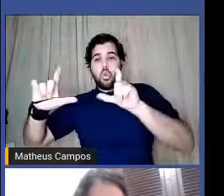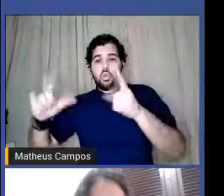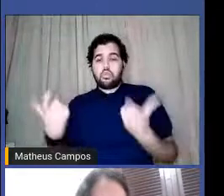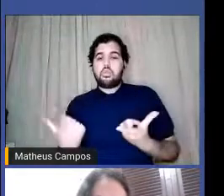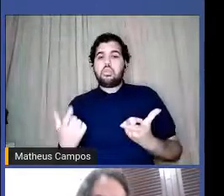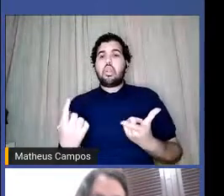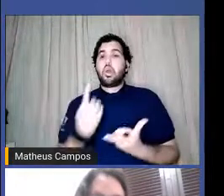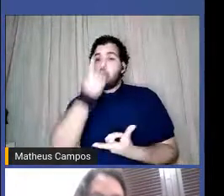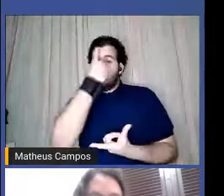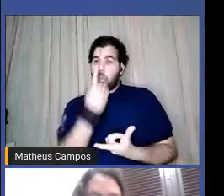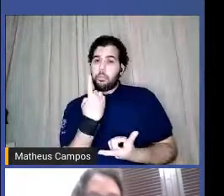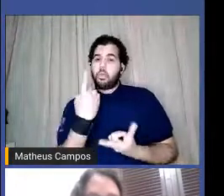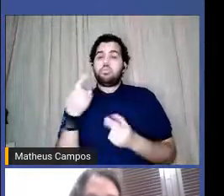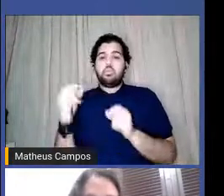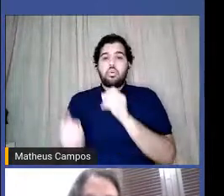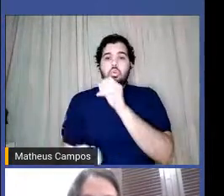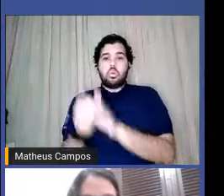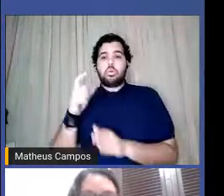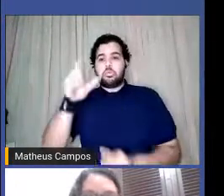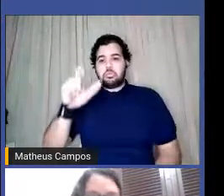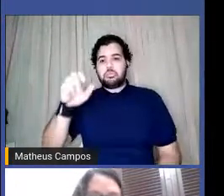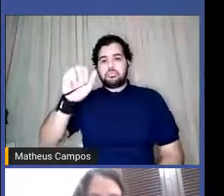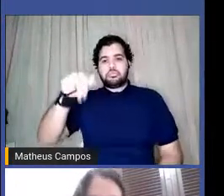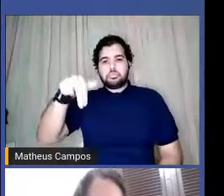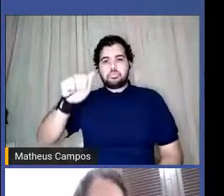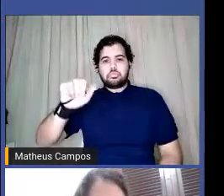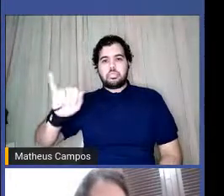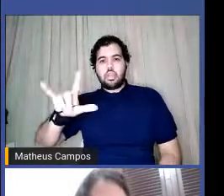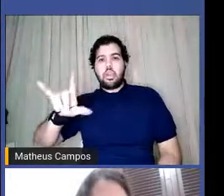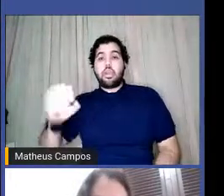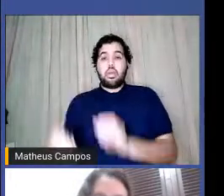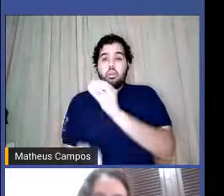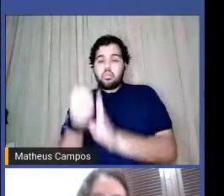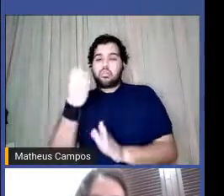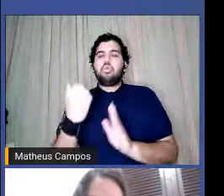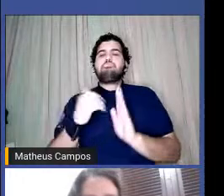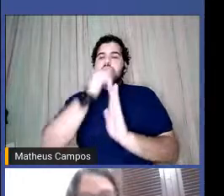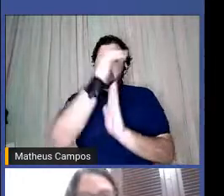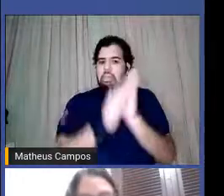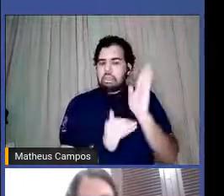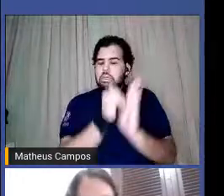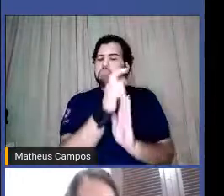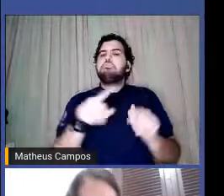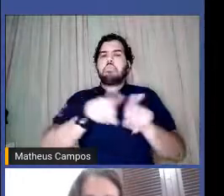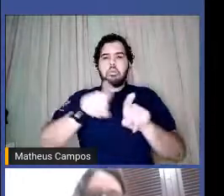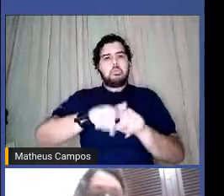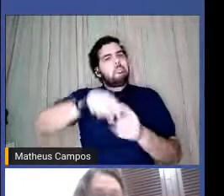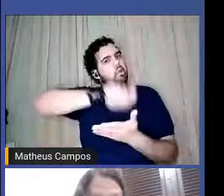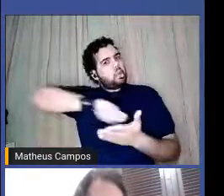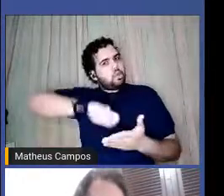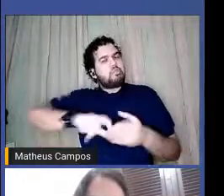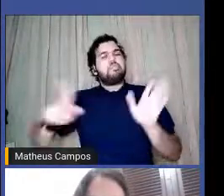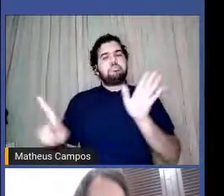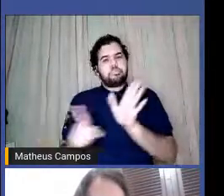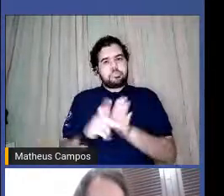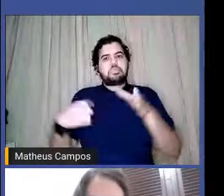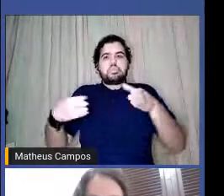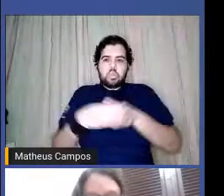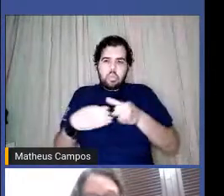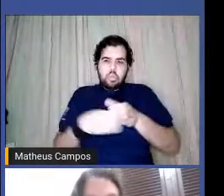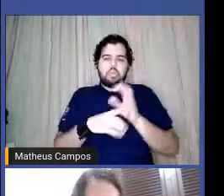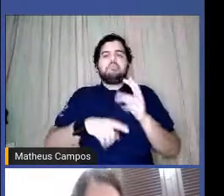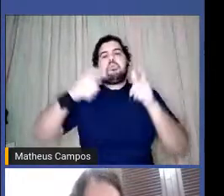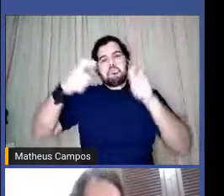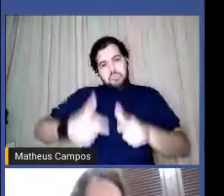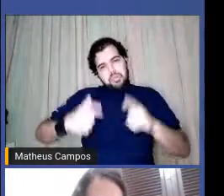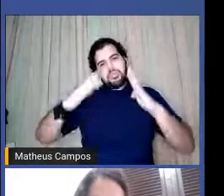coletiva, que foi criada pela Ana Silva, uma artista visual, também escritora, que está no nosso grupo e também é do Barroso.